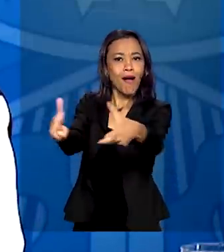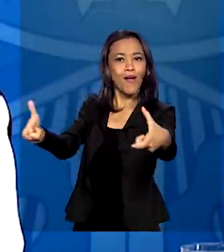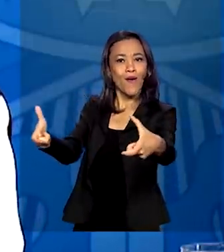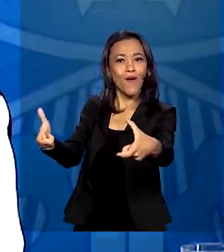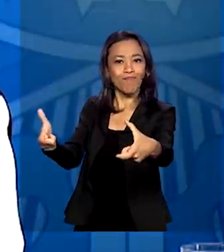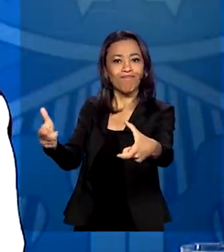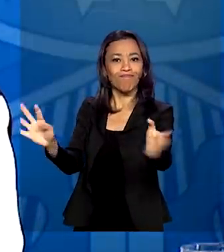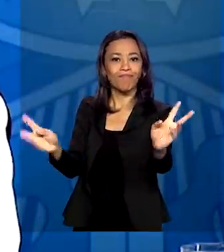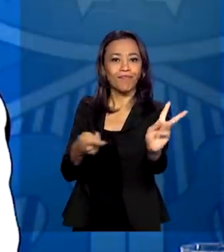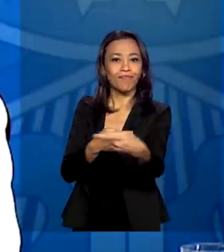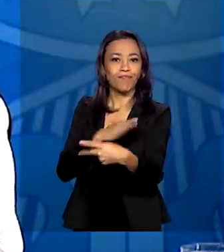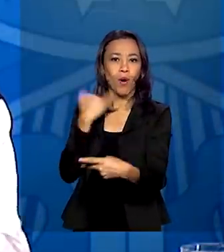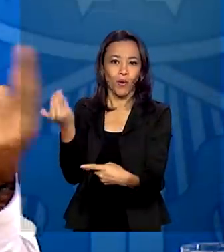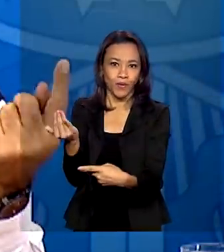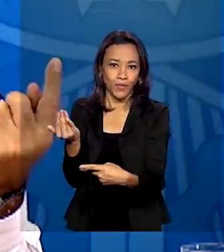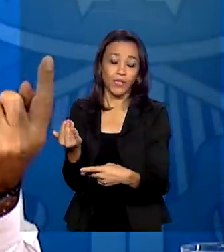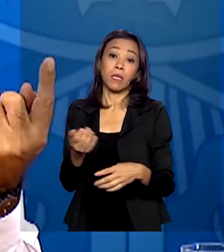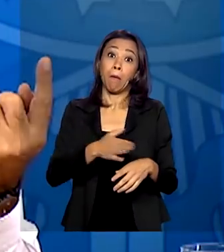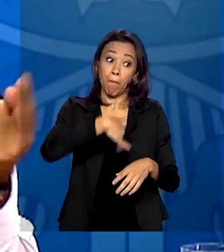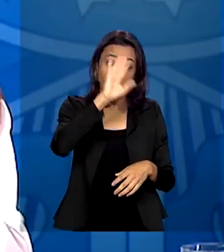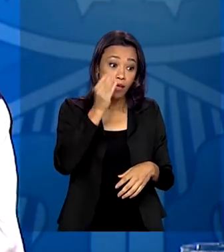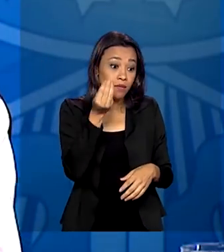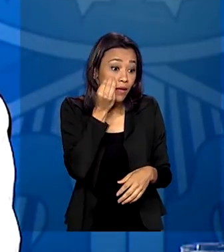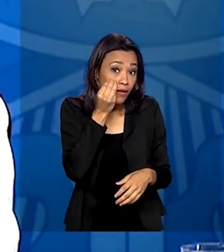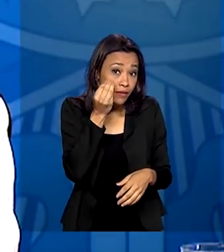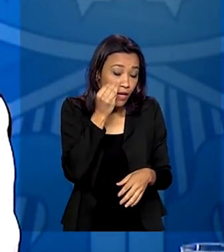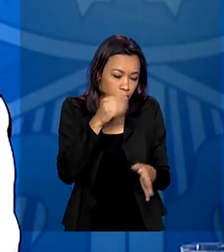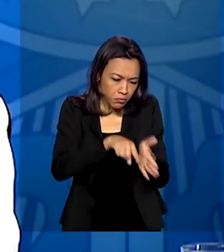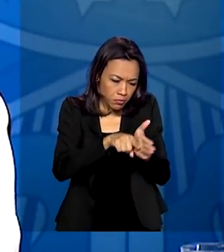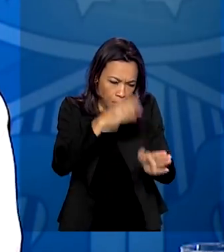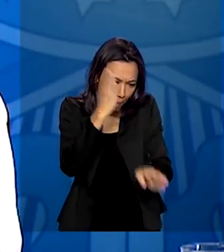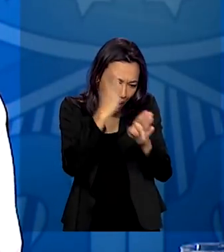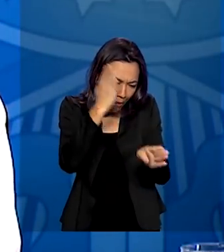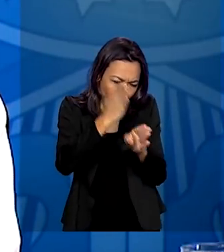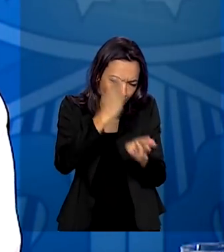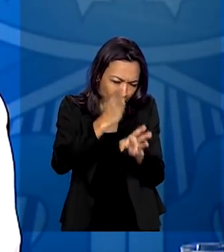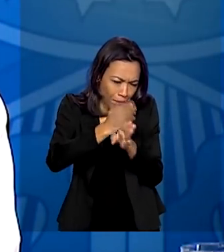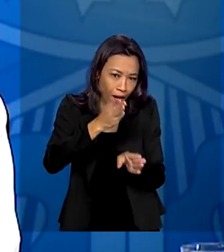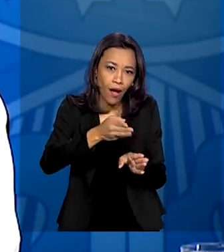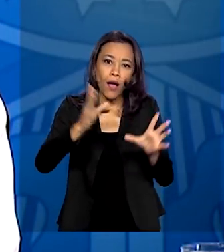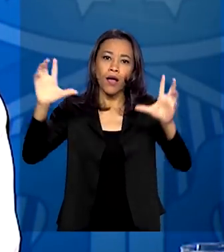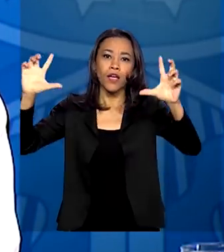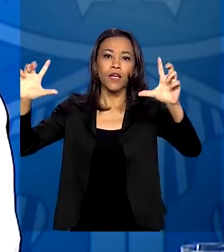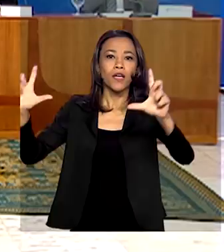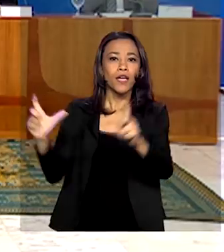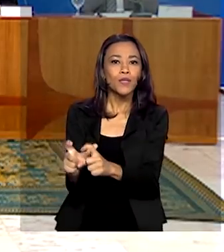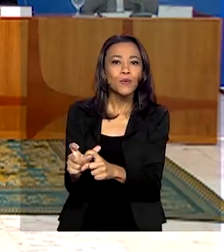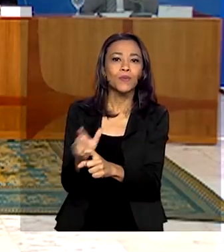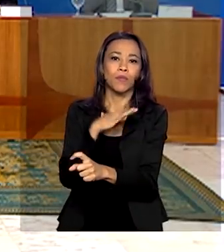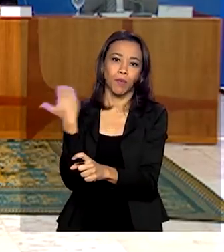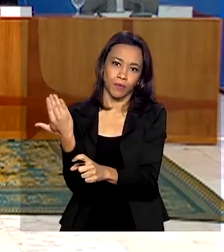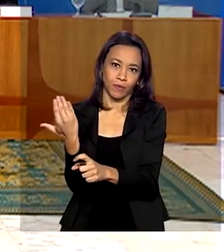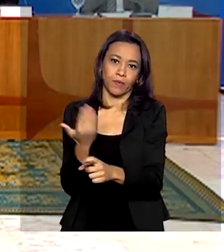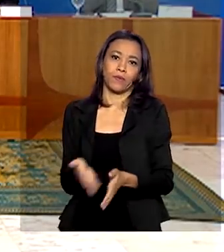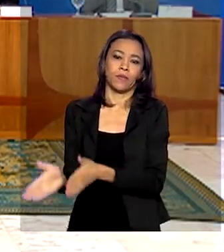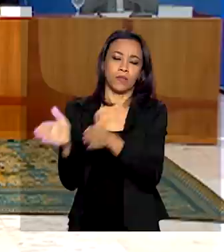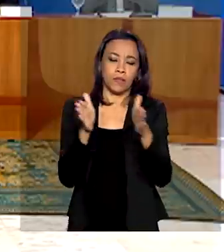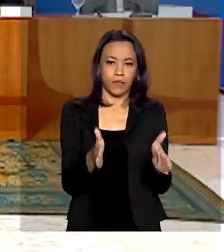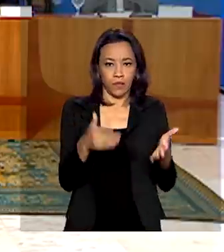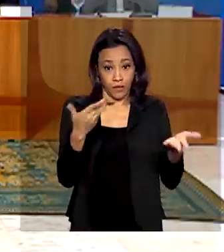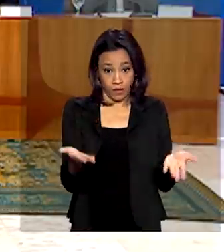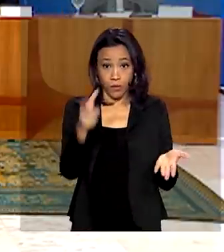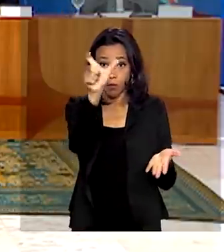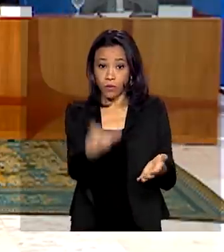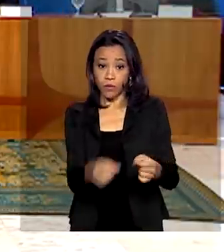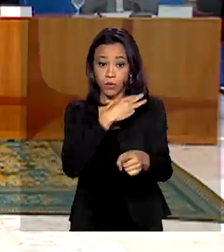a letalidade. Quanto mais testes você faz e confirma, você diminui a letalidade. O ministro da Saúde